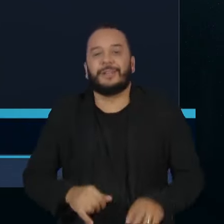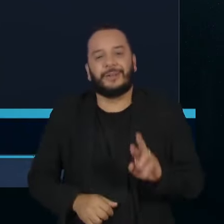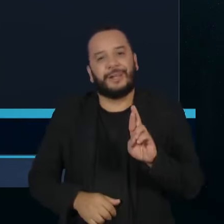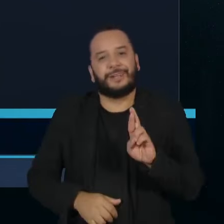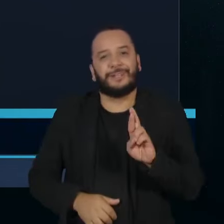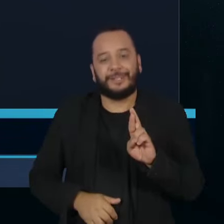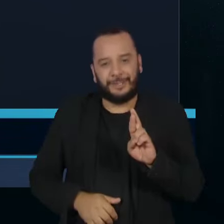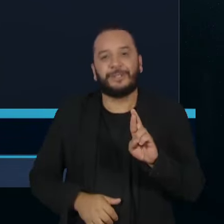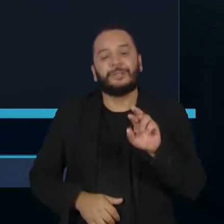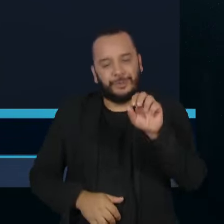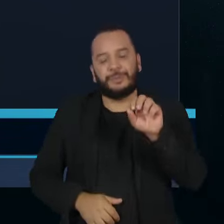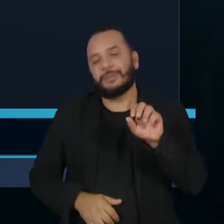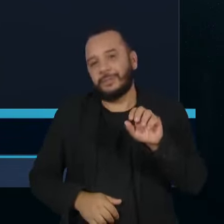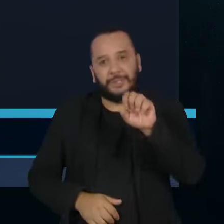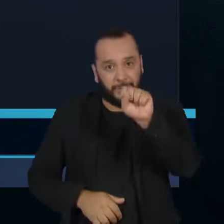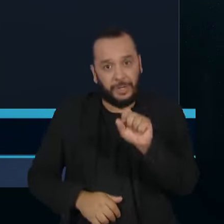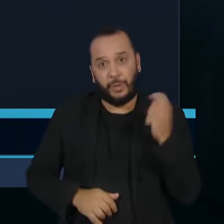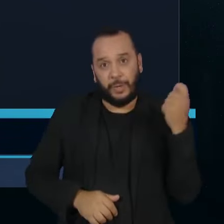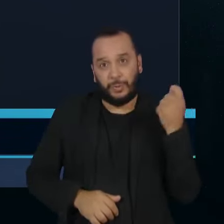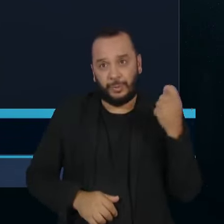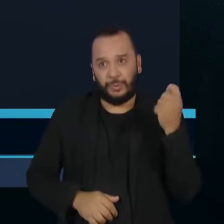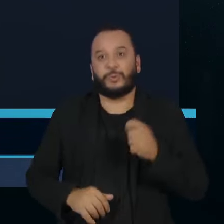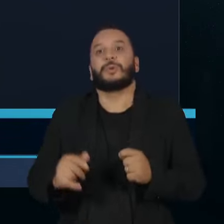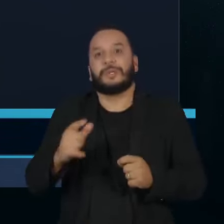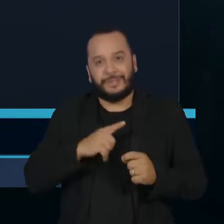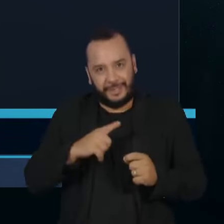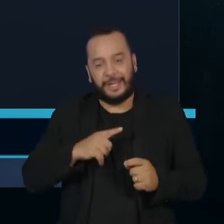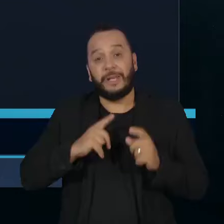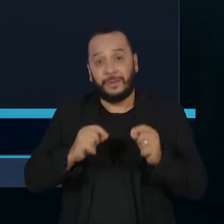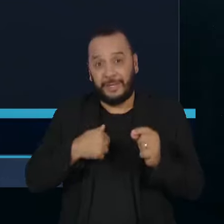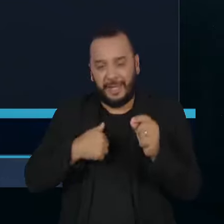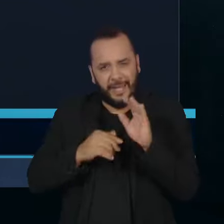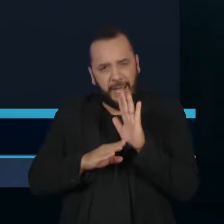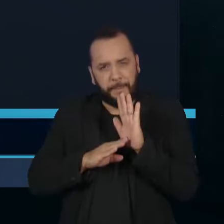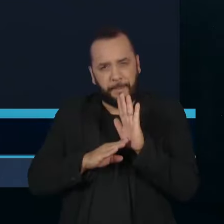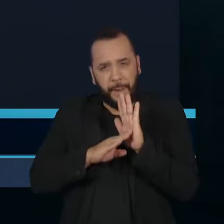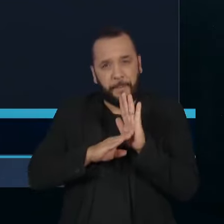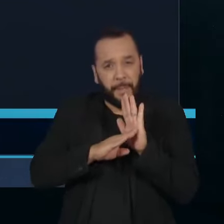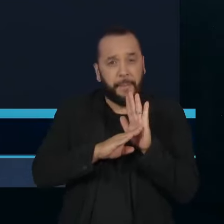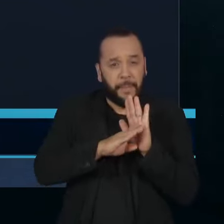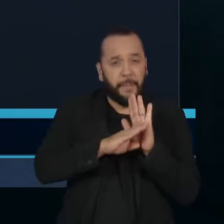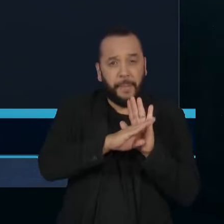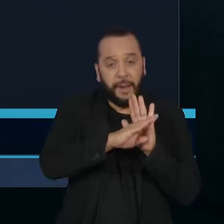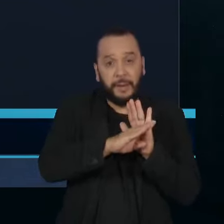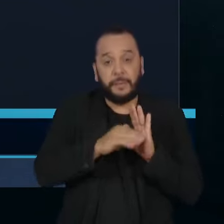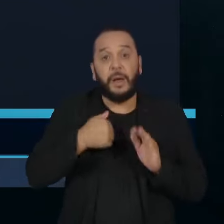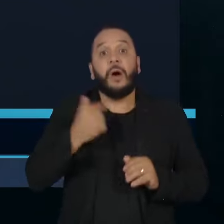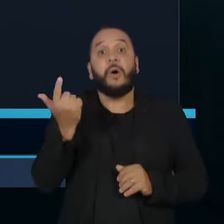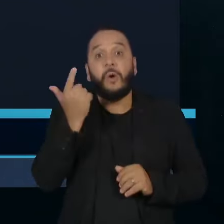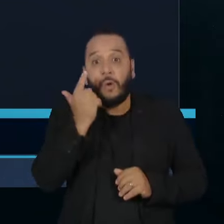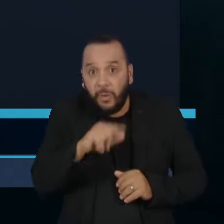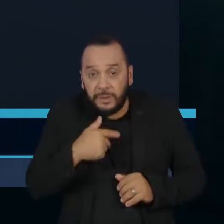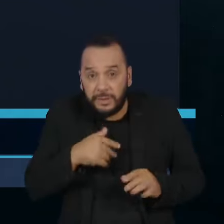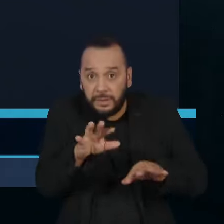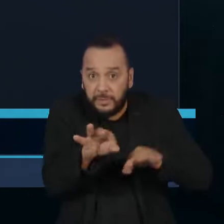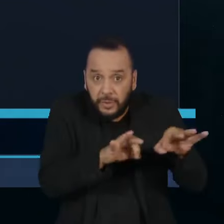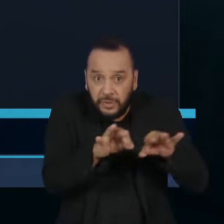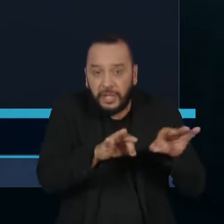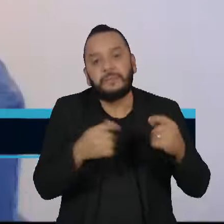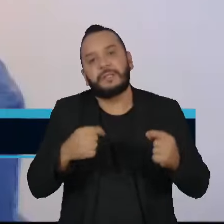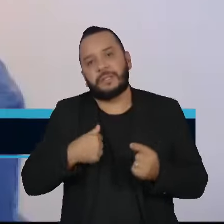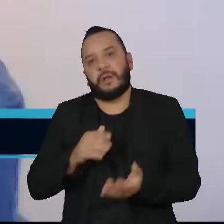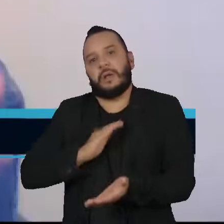estão no regime de recuperação fiscal. Para ter acesso ao programa, serão obrigados a cumprir medidas de controle de